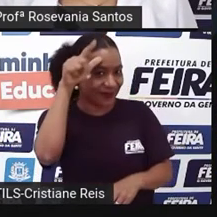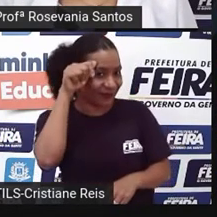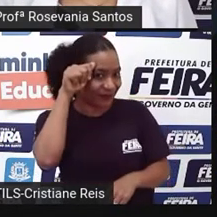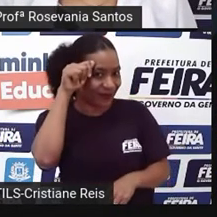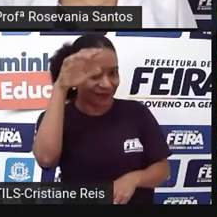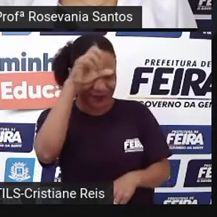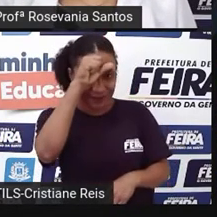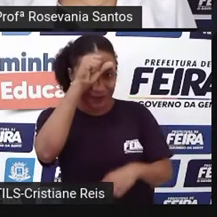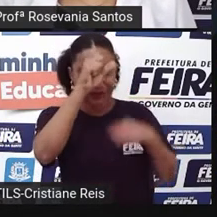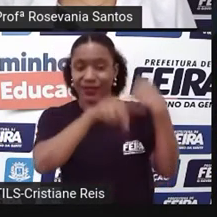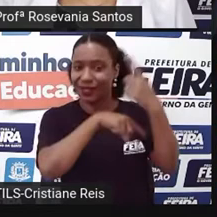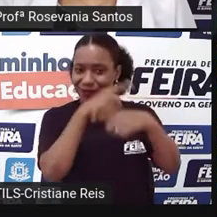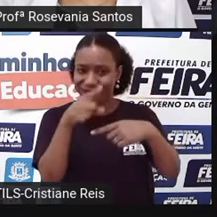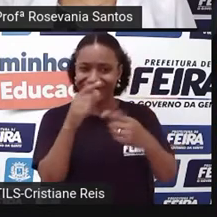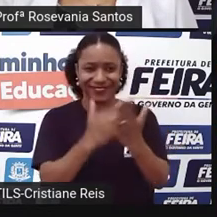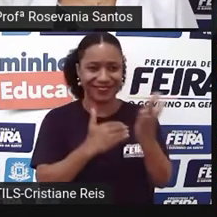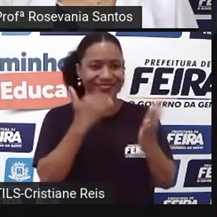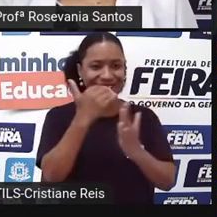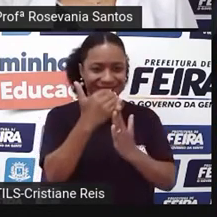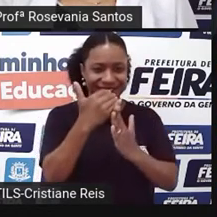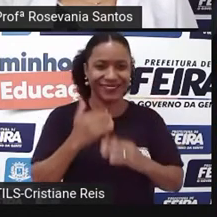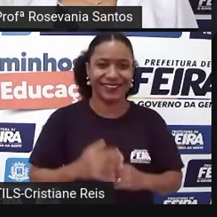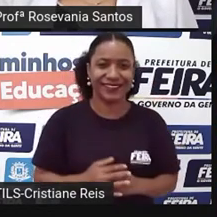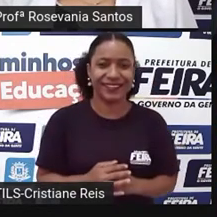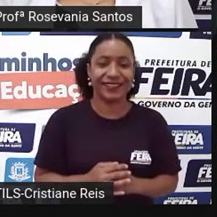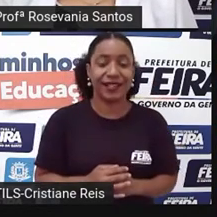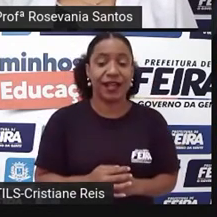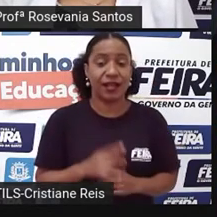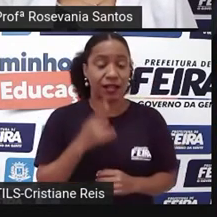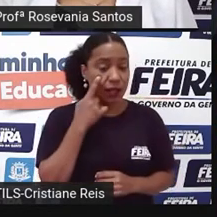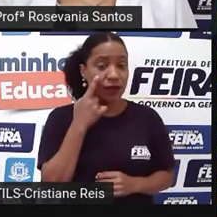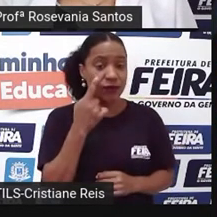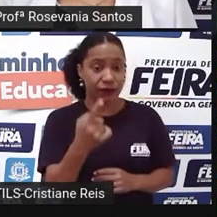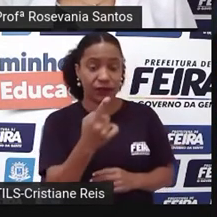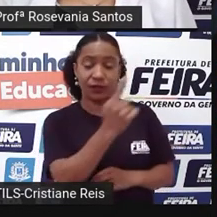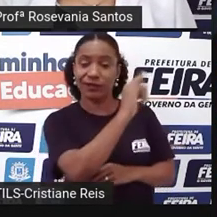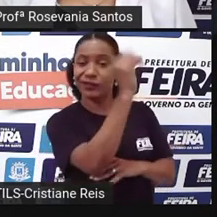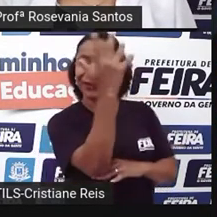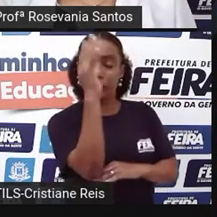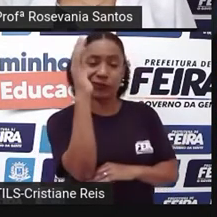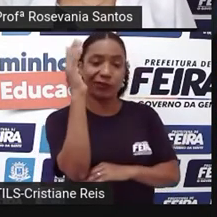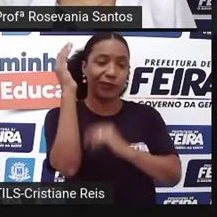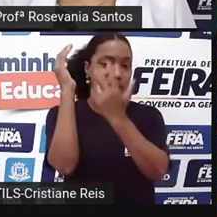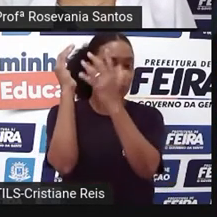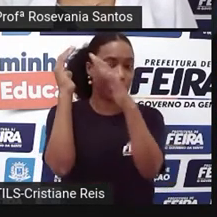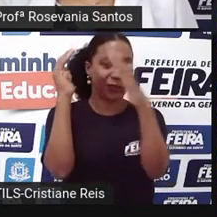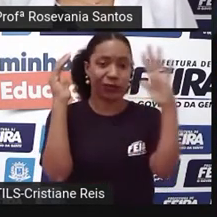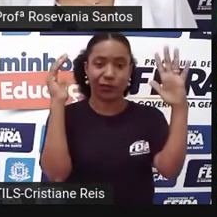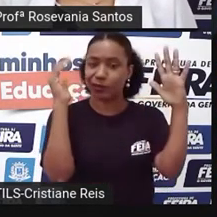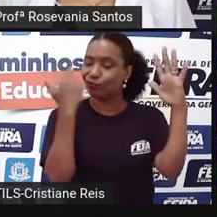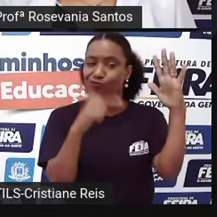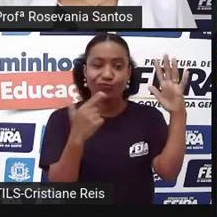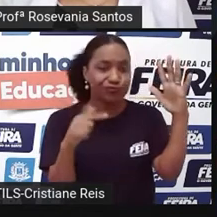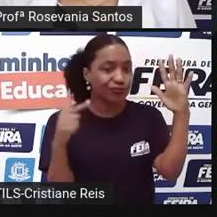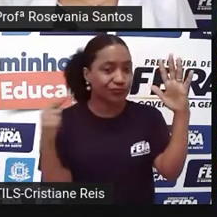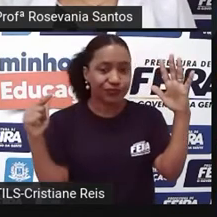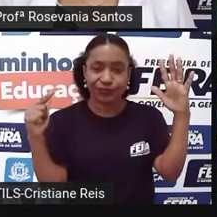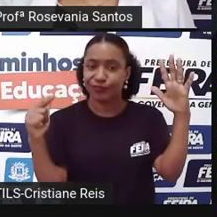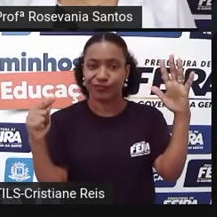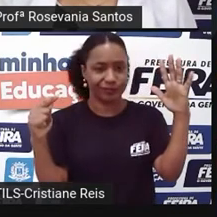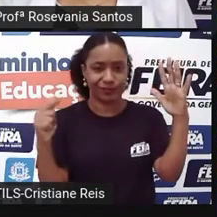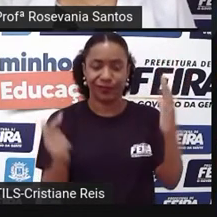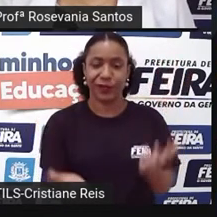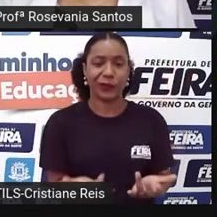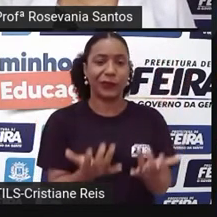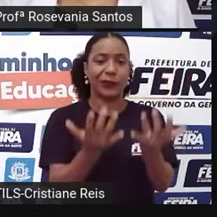importância dessa formação aqui? Se eu não tenho a floresta, não tenho como evaporar, e o solo também vai ficar